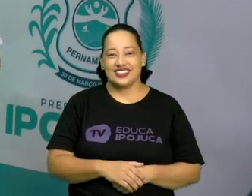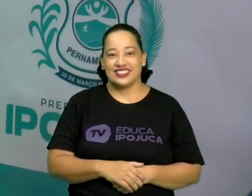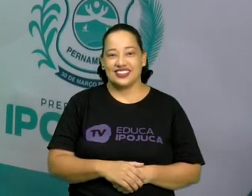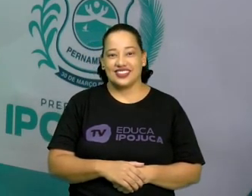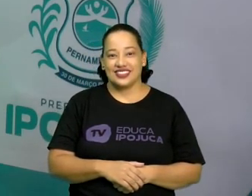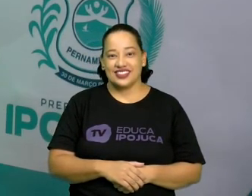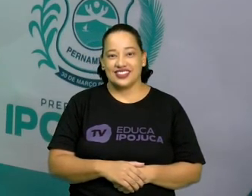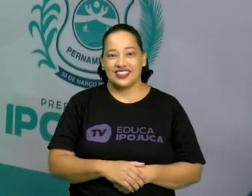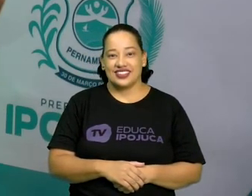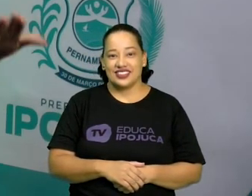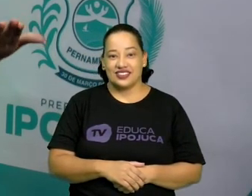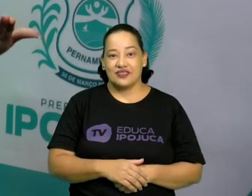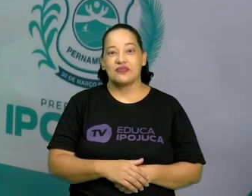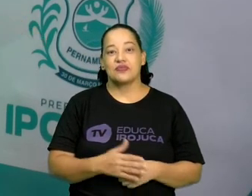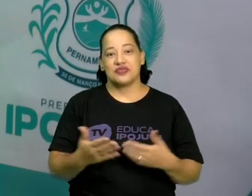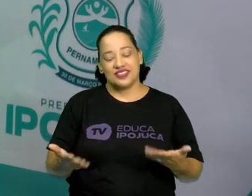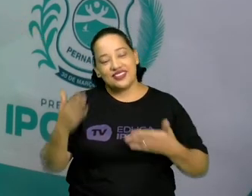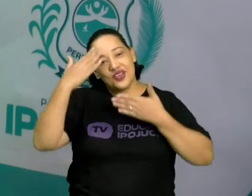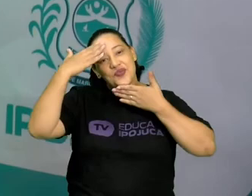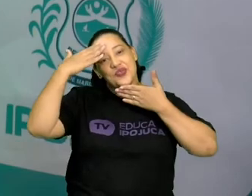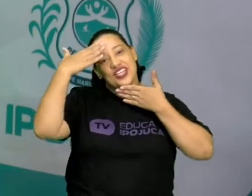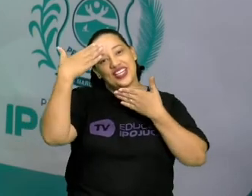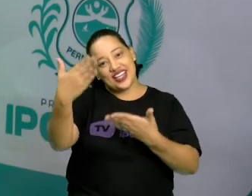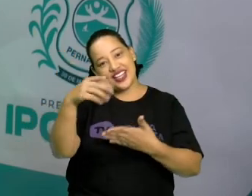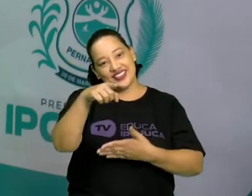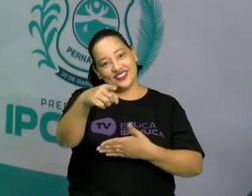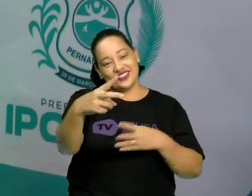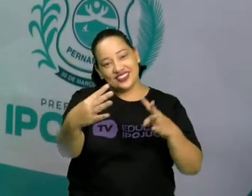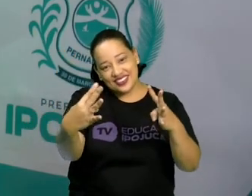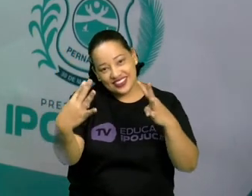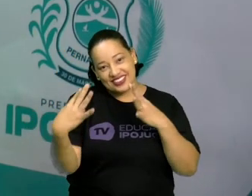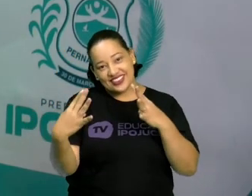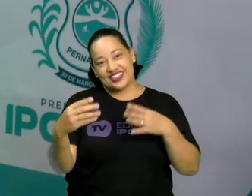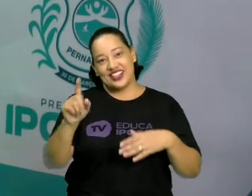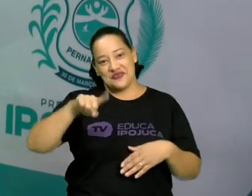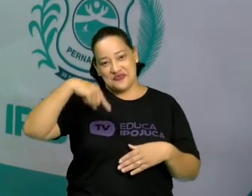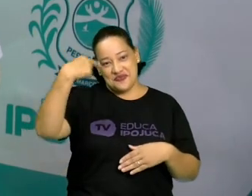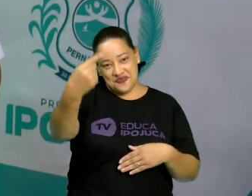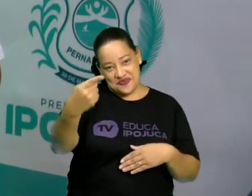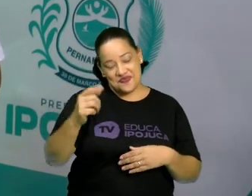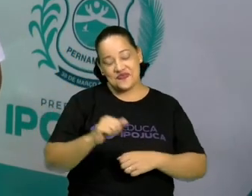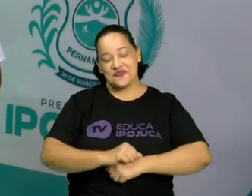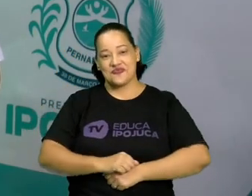E aí, grata por sua participação e até a próxima!